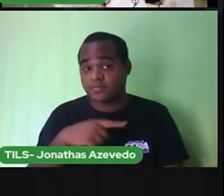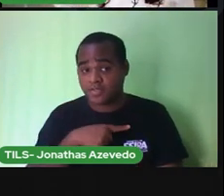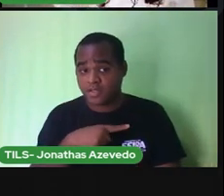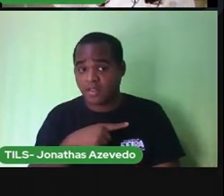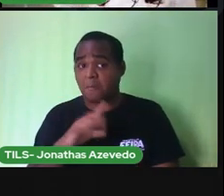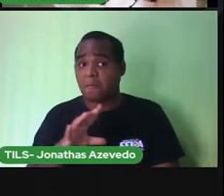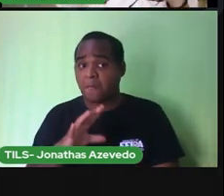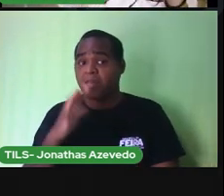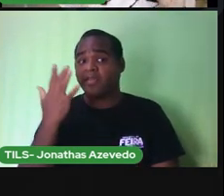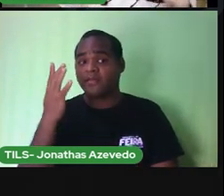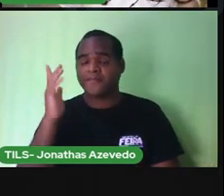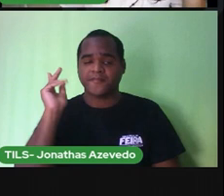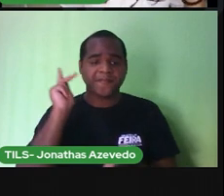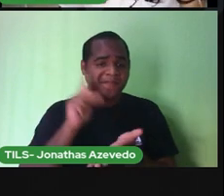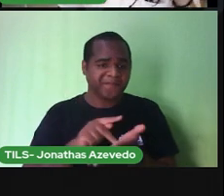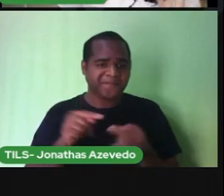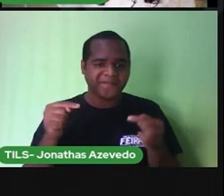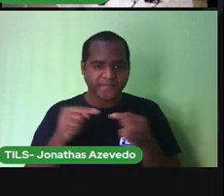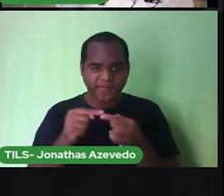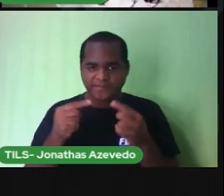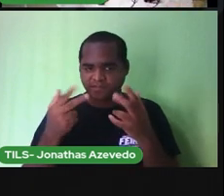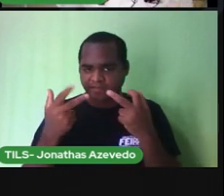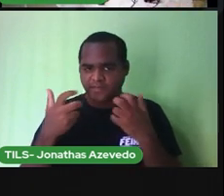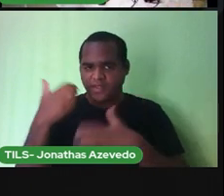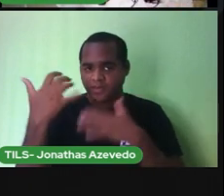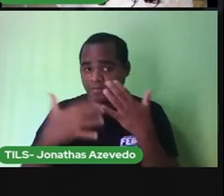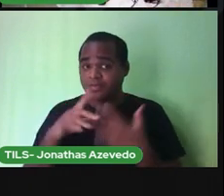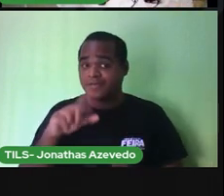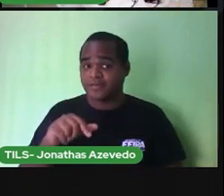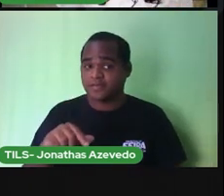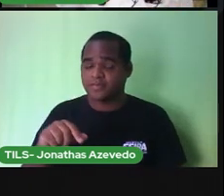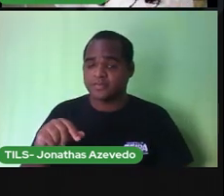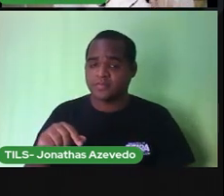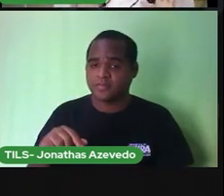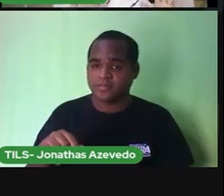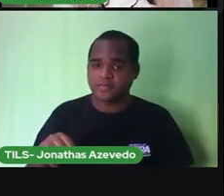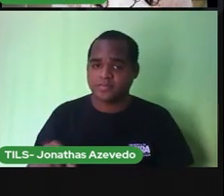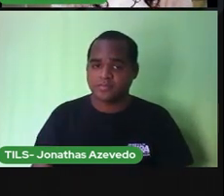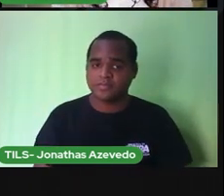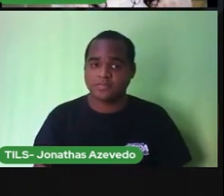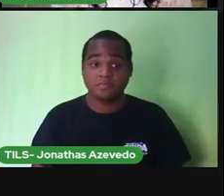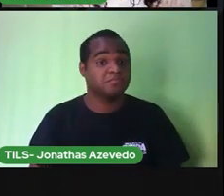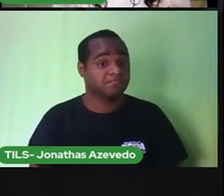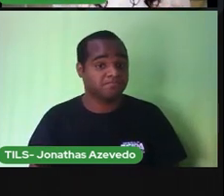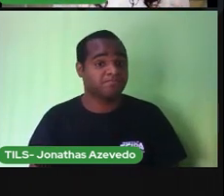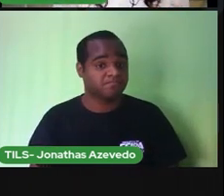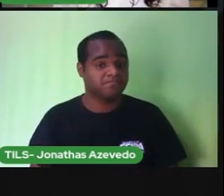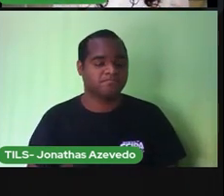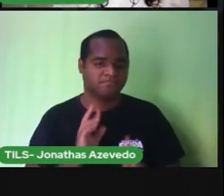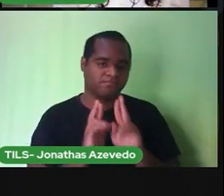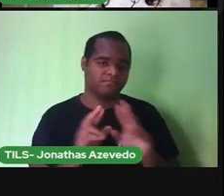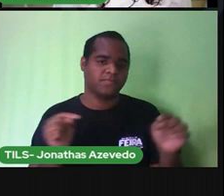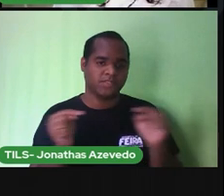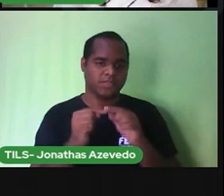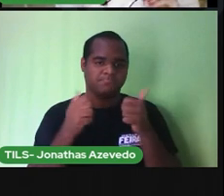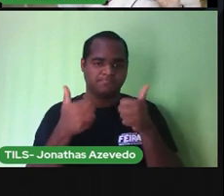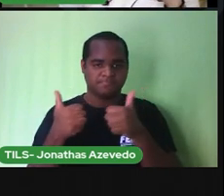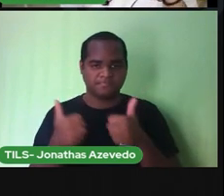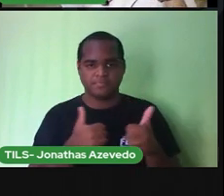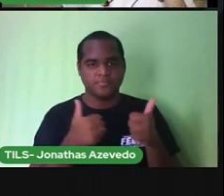acontece do jeito que a Pró explicou aqui na aula? É isso que a atividade está pedindo, tá bem?